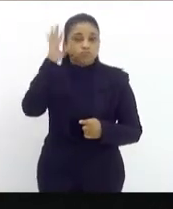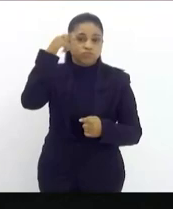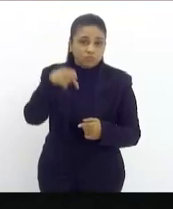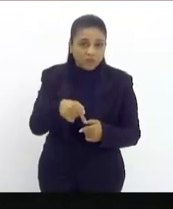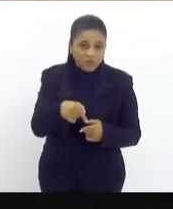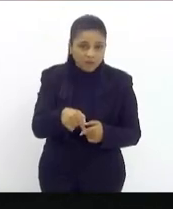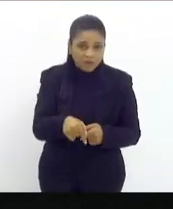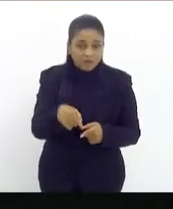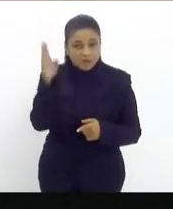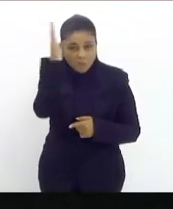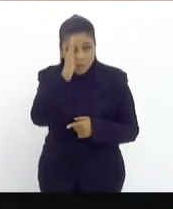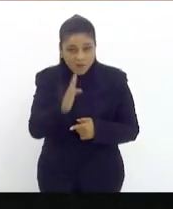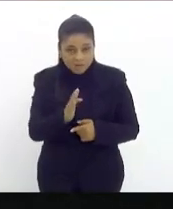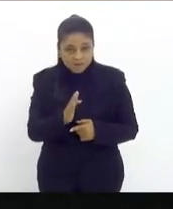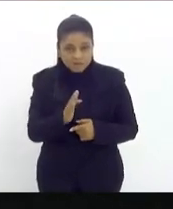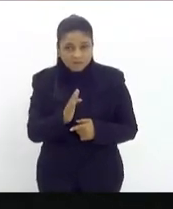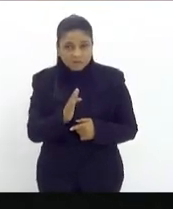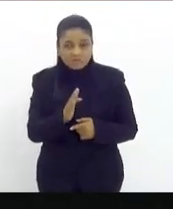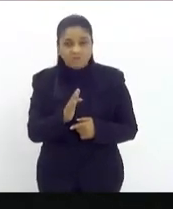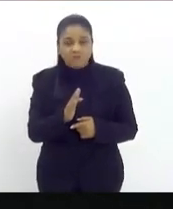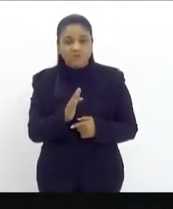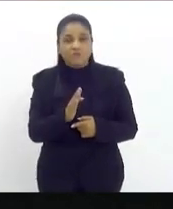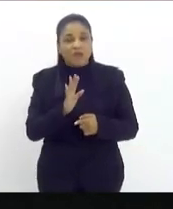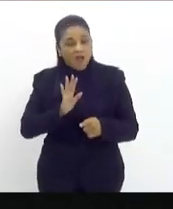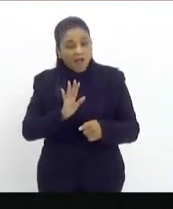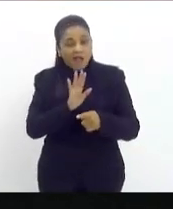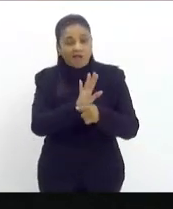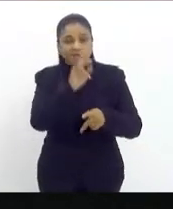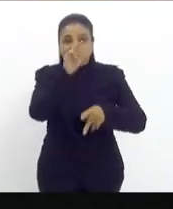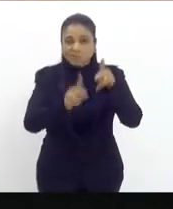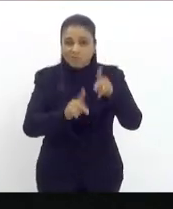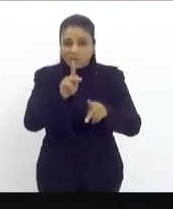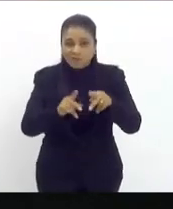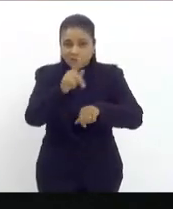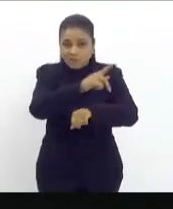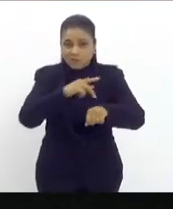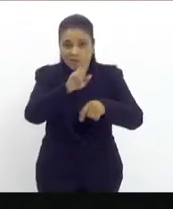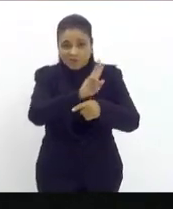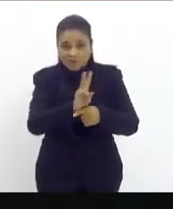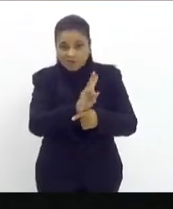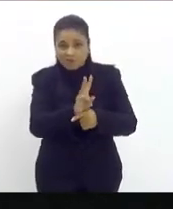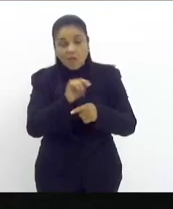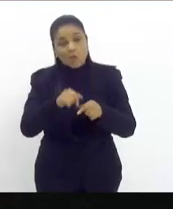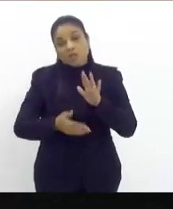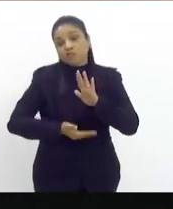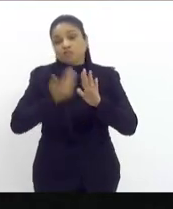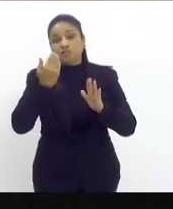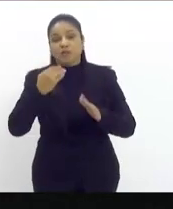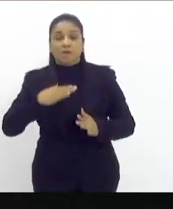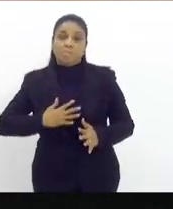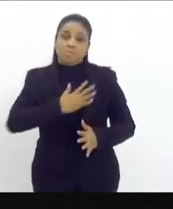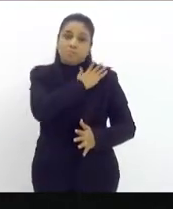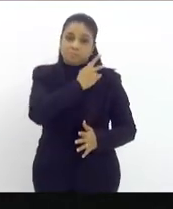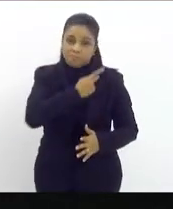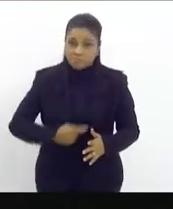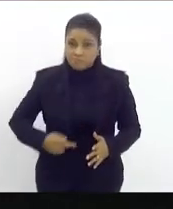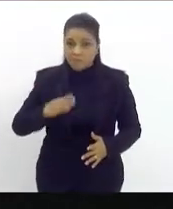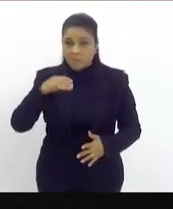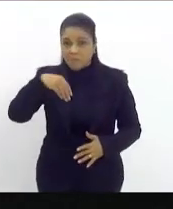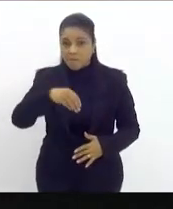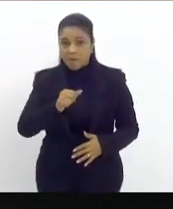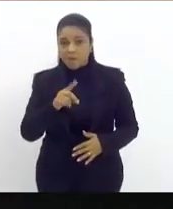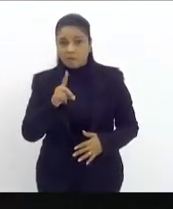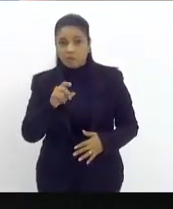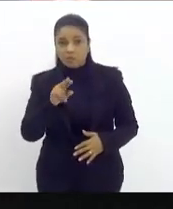aqui no Brasil perante ajudar aquela população é tirar o Maduro da presidência não tem outro